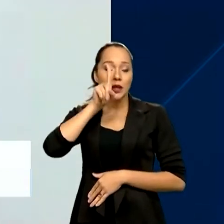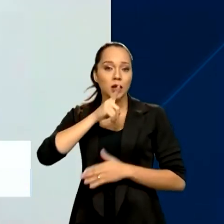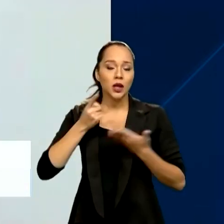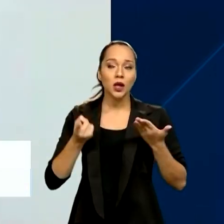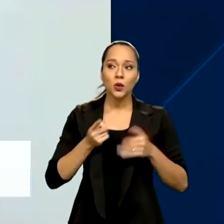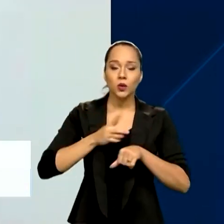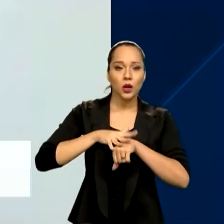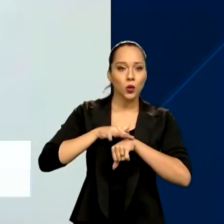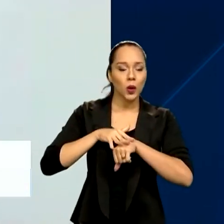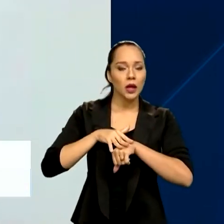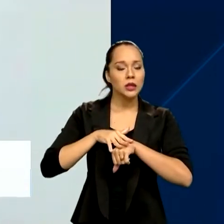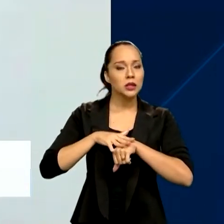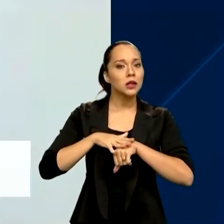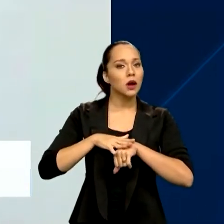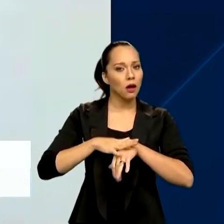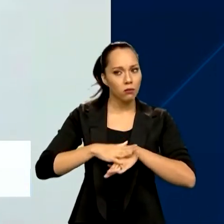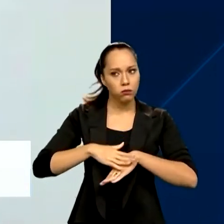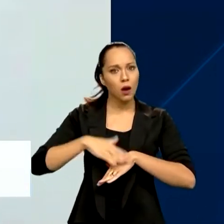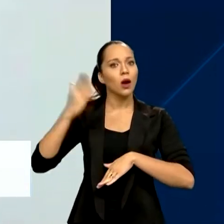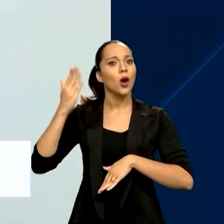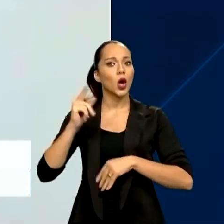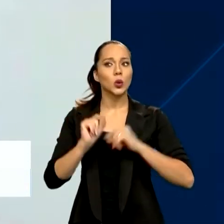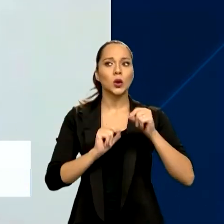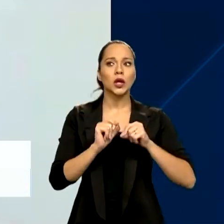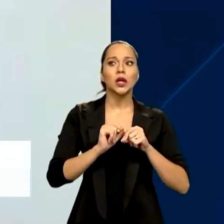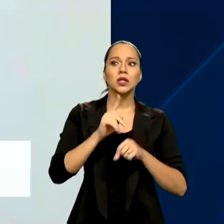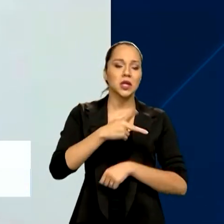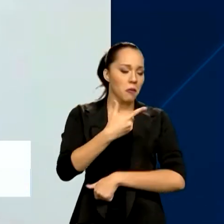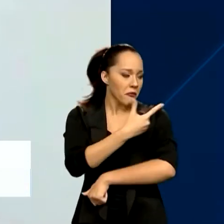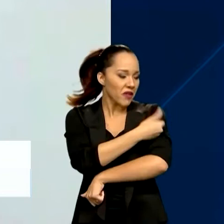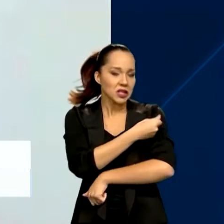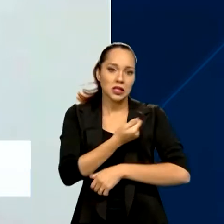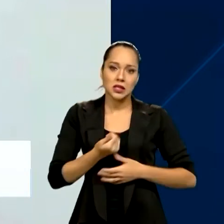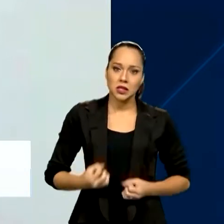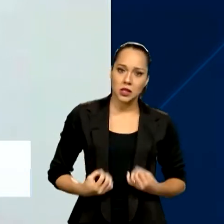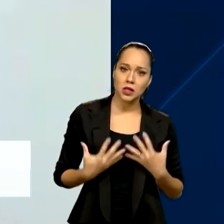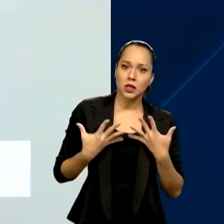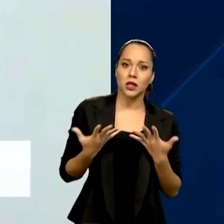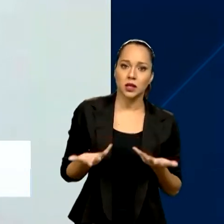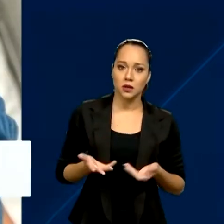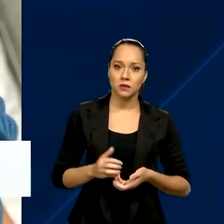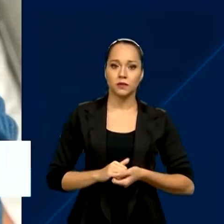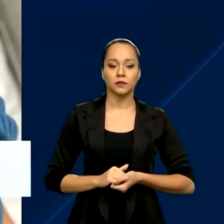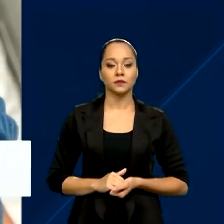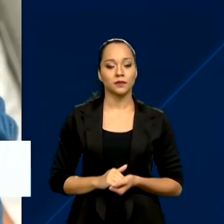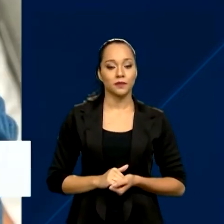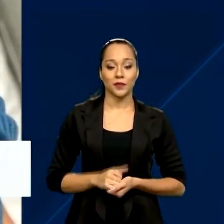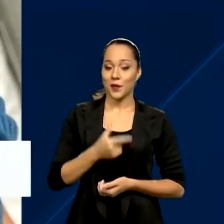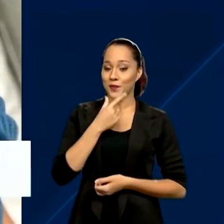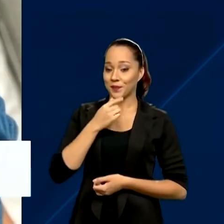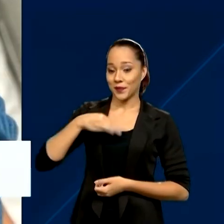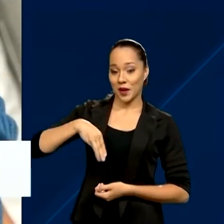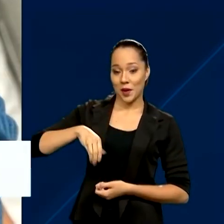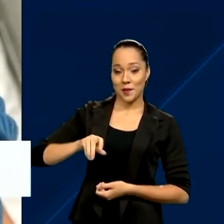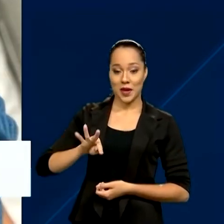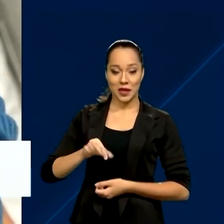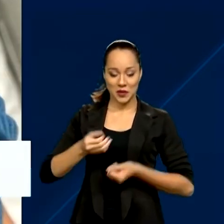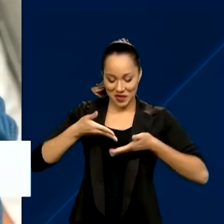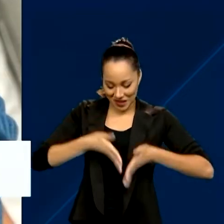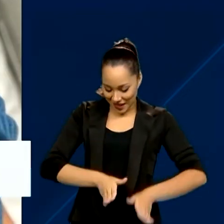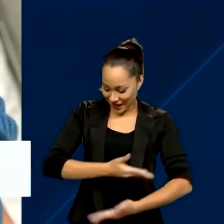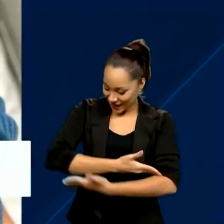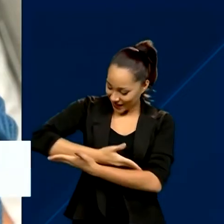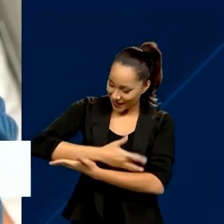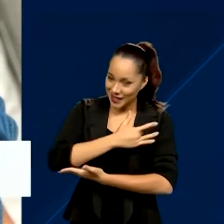doença seria muito maior do que o risco de qualquer tipo de efeito em relação à vacina. Matheus veio com saúde